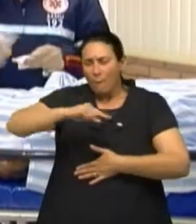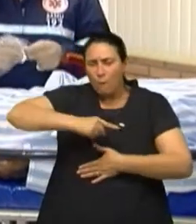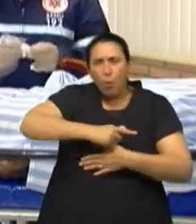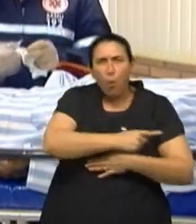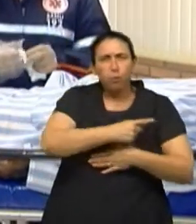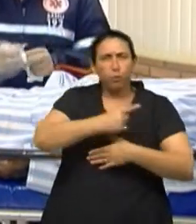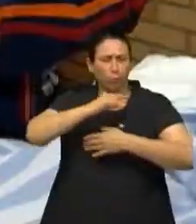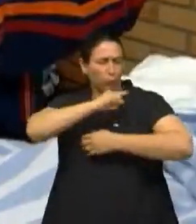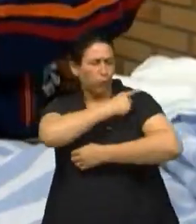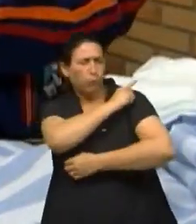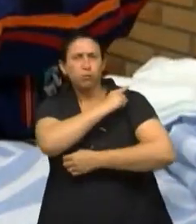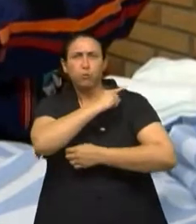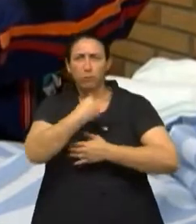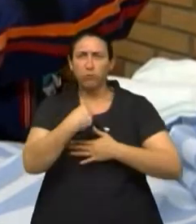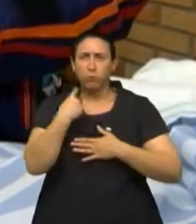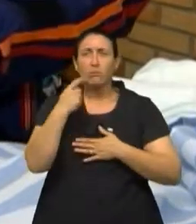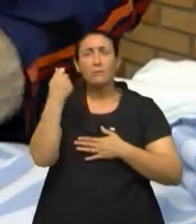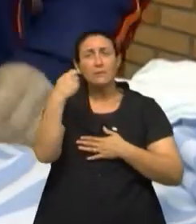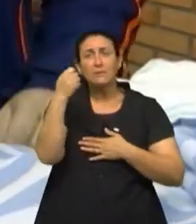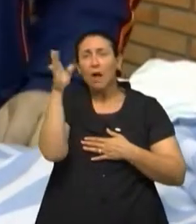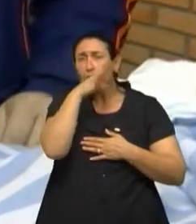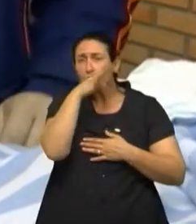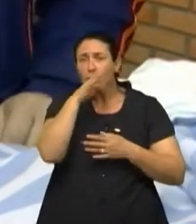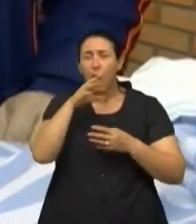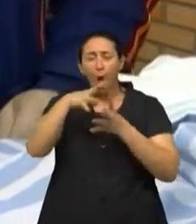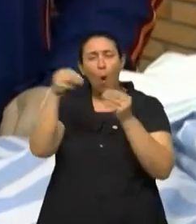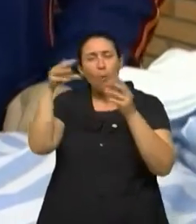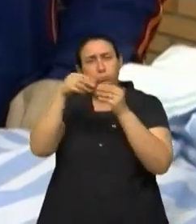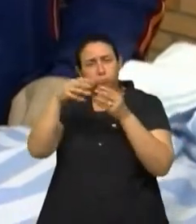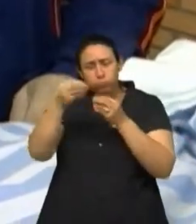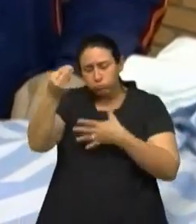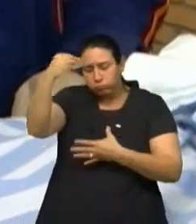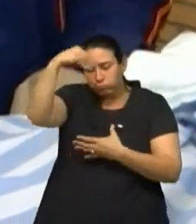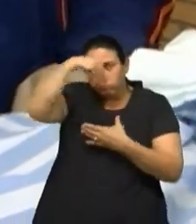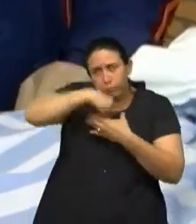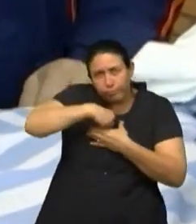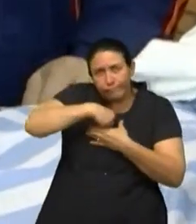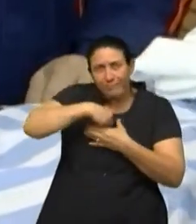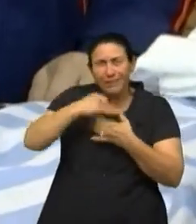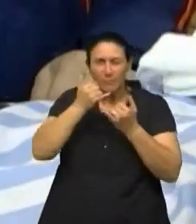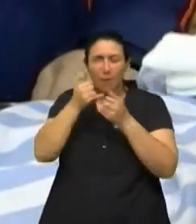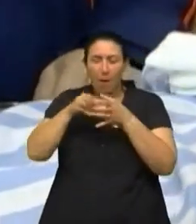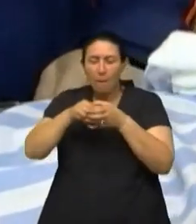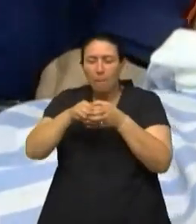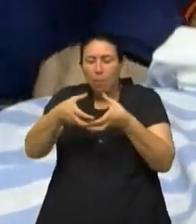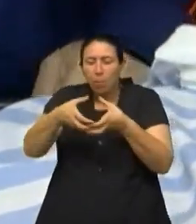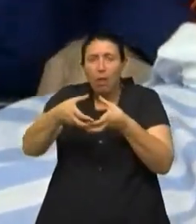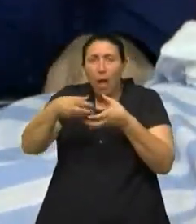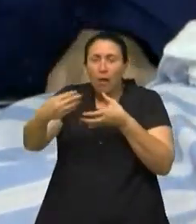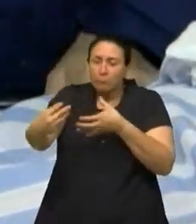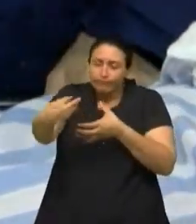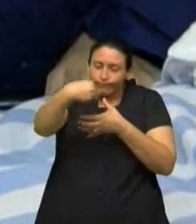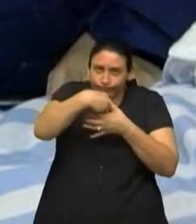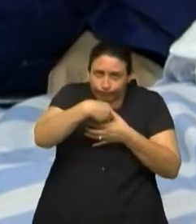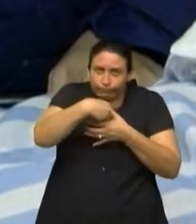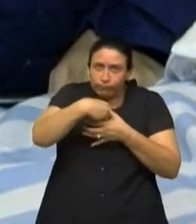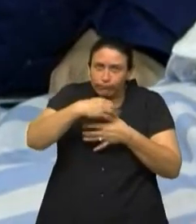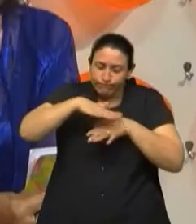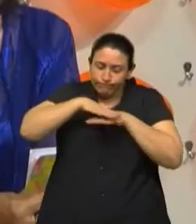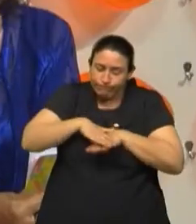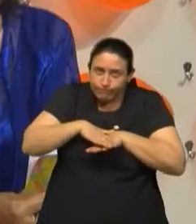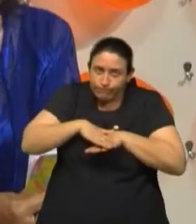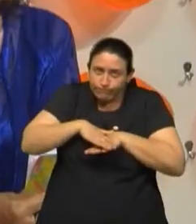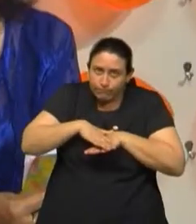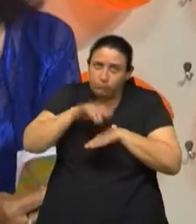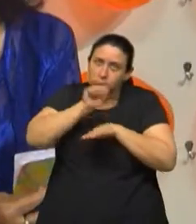pequeno pano lá dentro do fundo, que está muito profundo, e depois conter o sangramento com força, aguardando a chegada da ambulância.